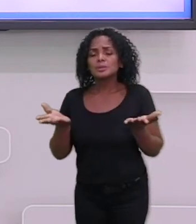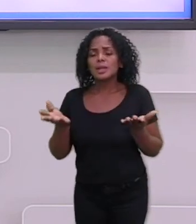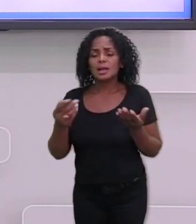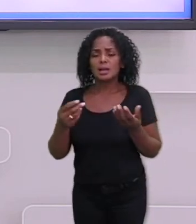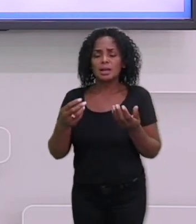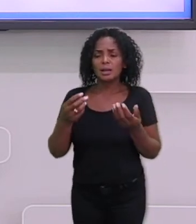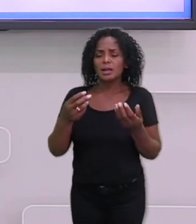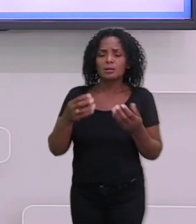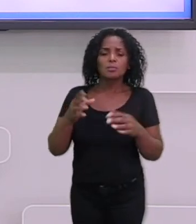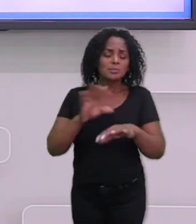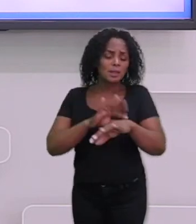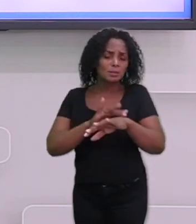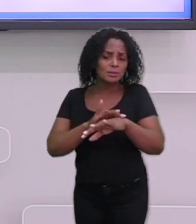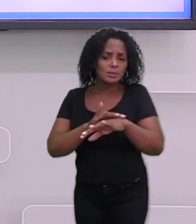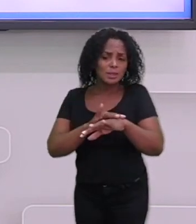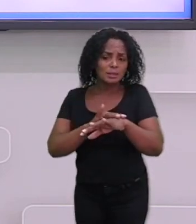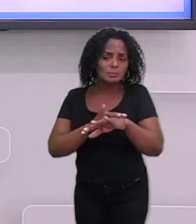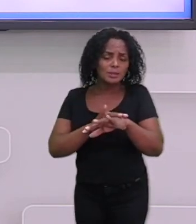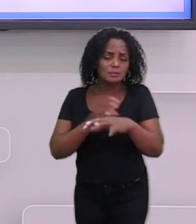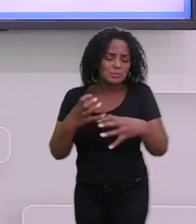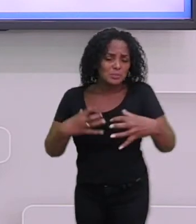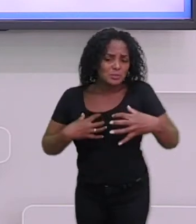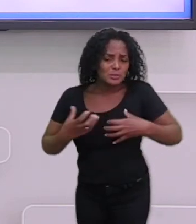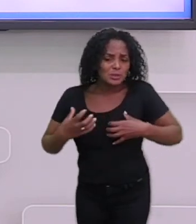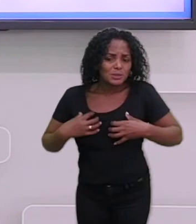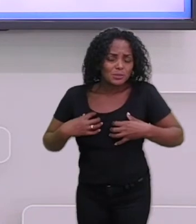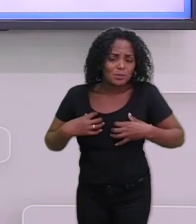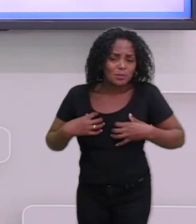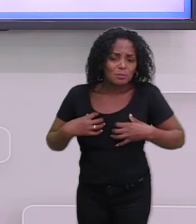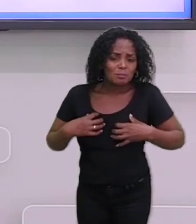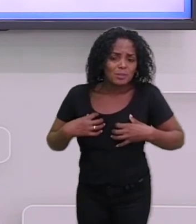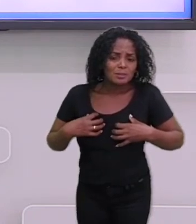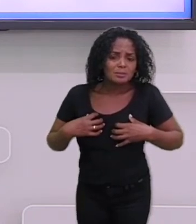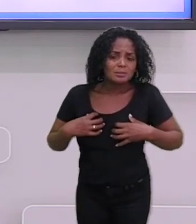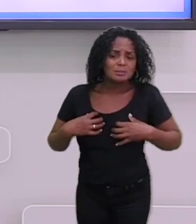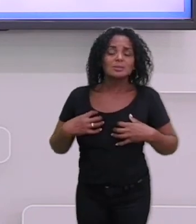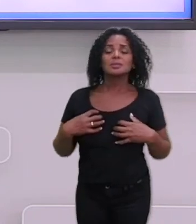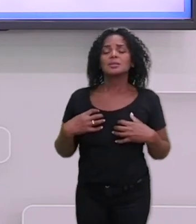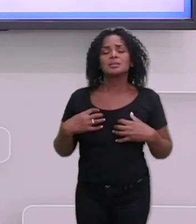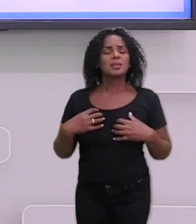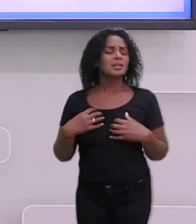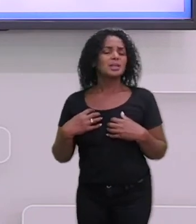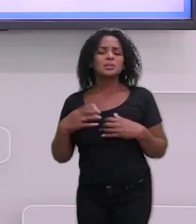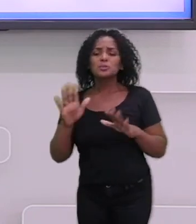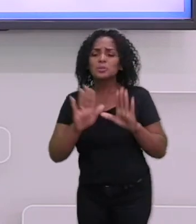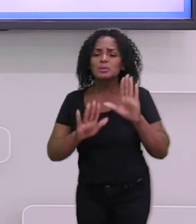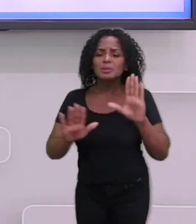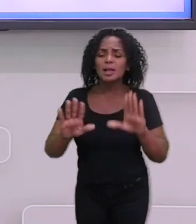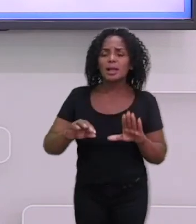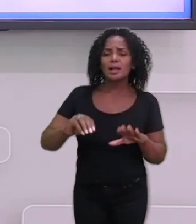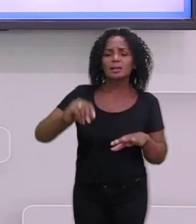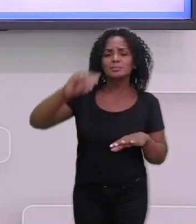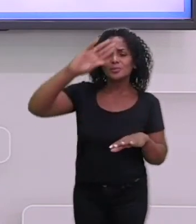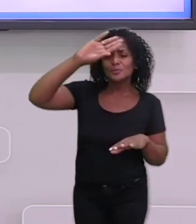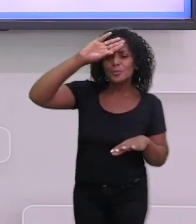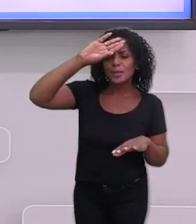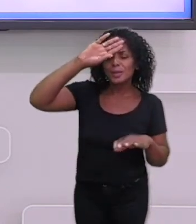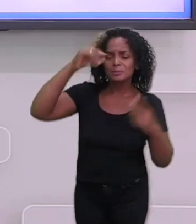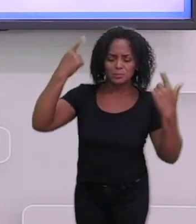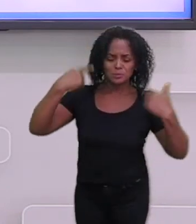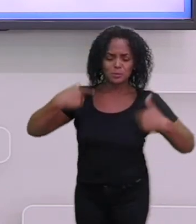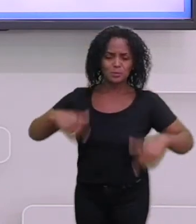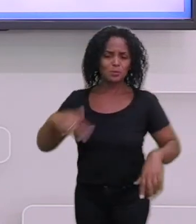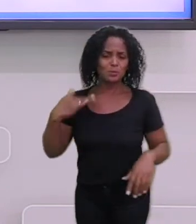sintomas que a dengue causa. é recomendado aí hidratação em casa e